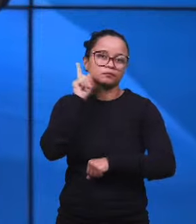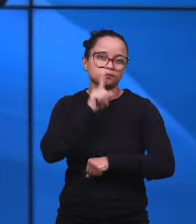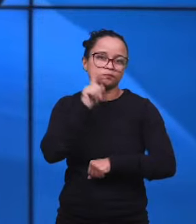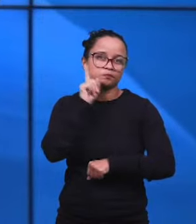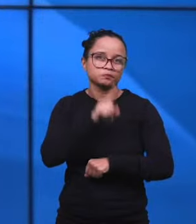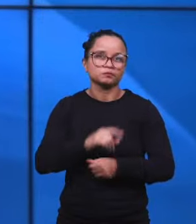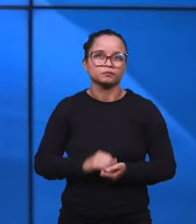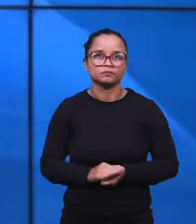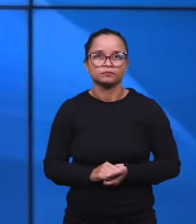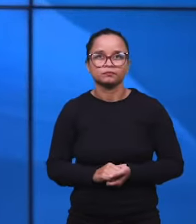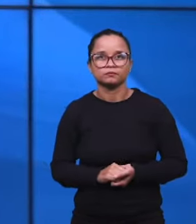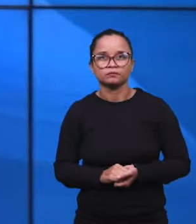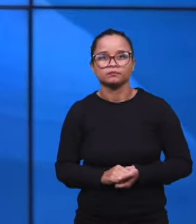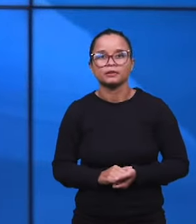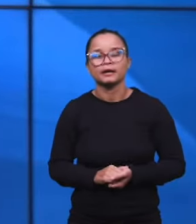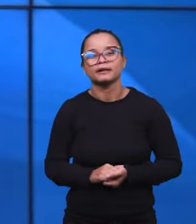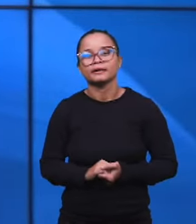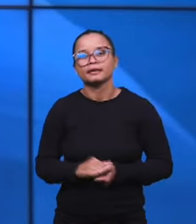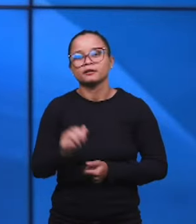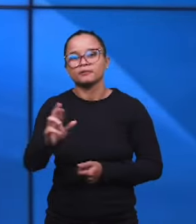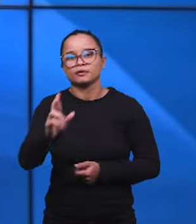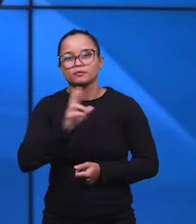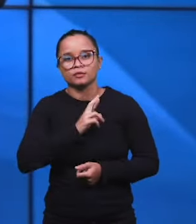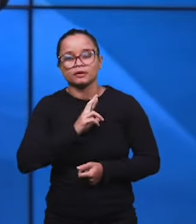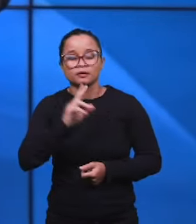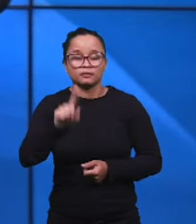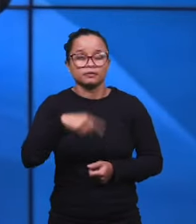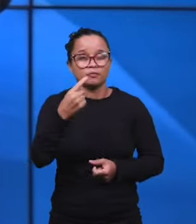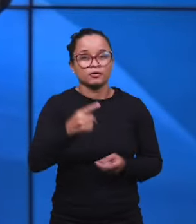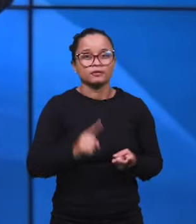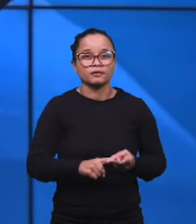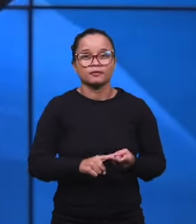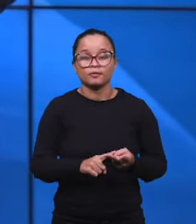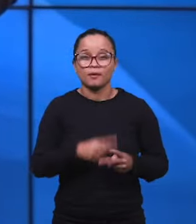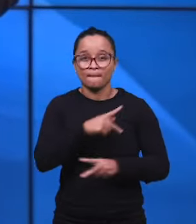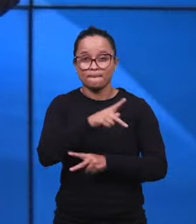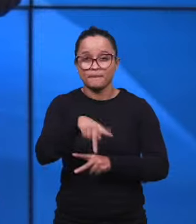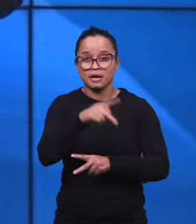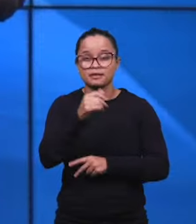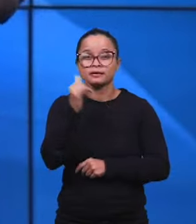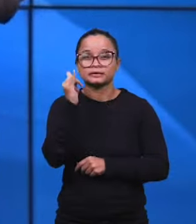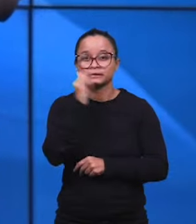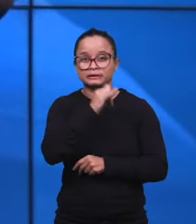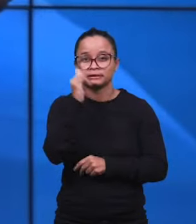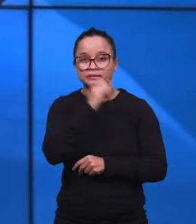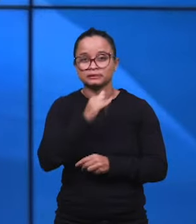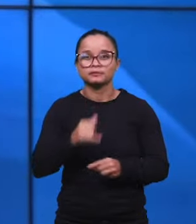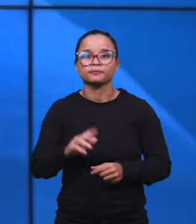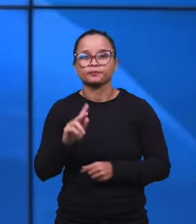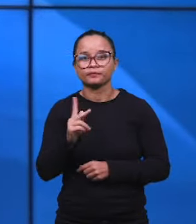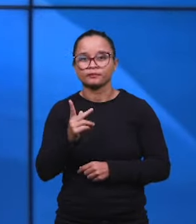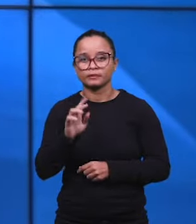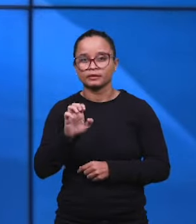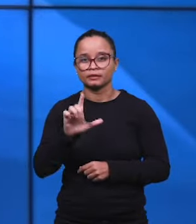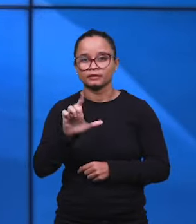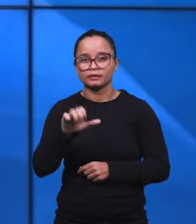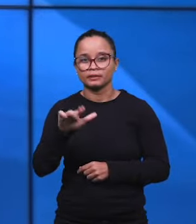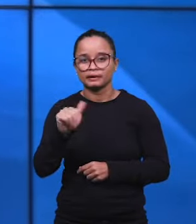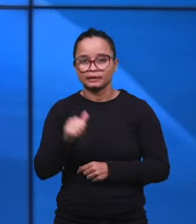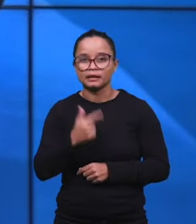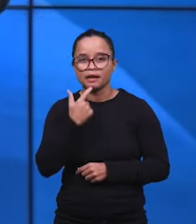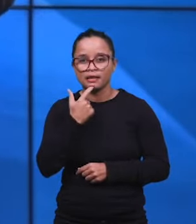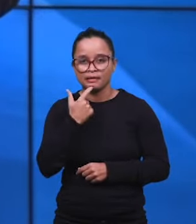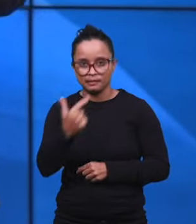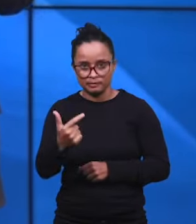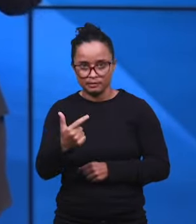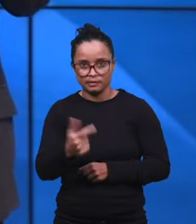lá em Connecticut, e ele vai nos dar a primeira resposta. De lá, nós vamos para a Itália. E na Itália, a Helena de Oliveira, em língua